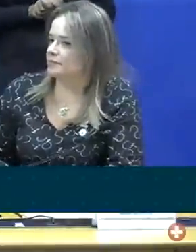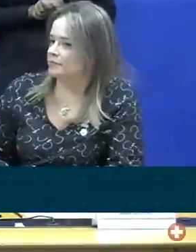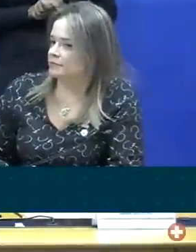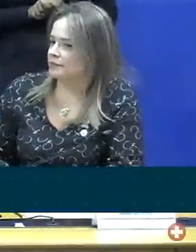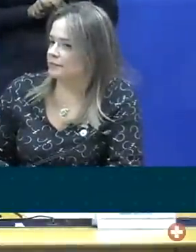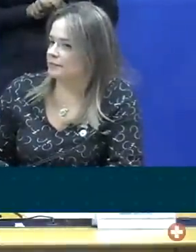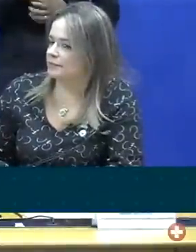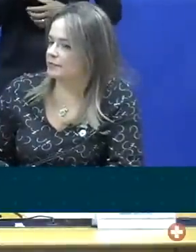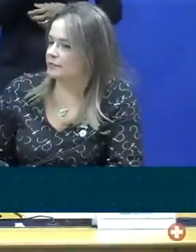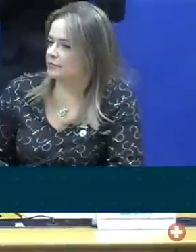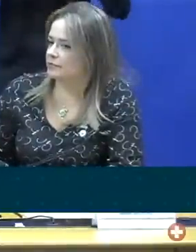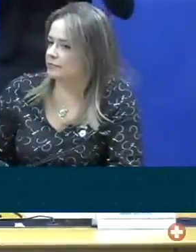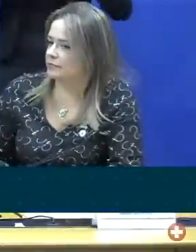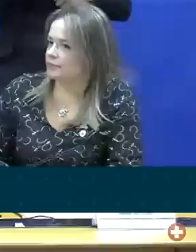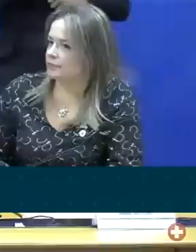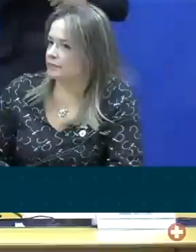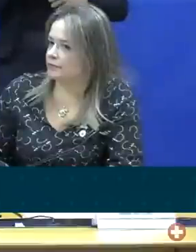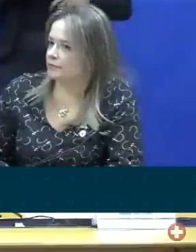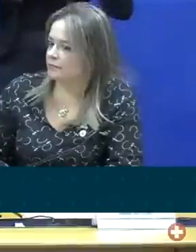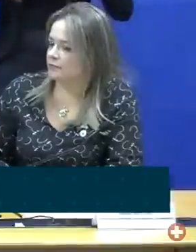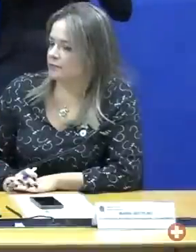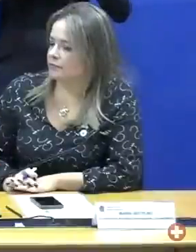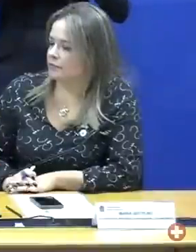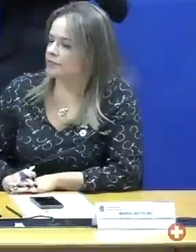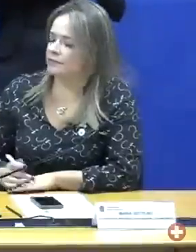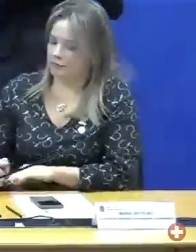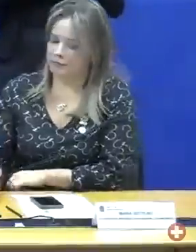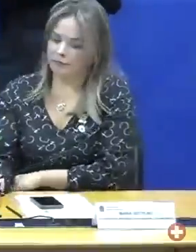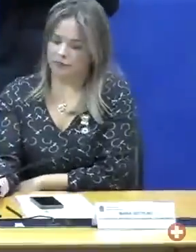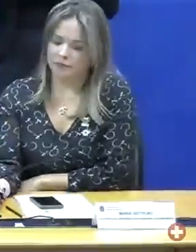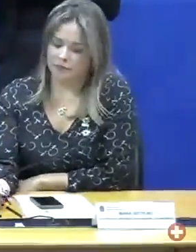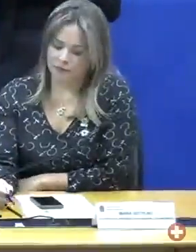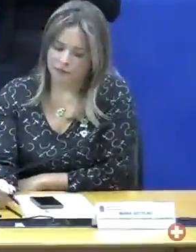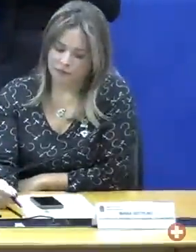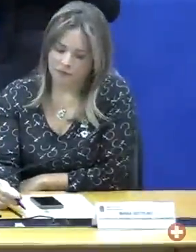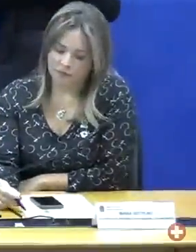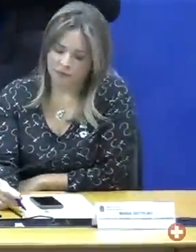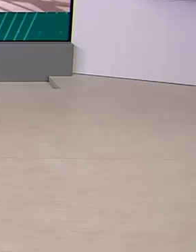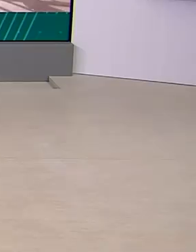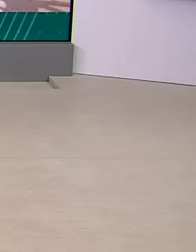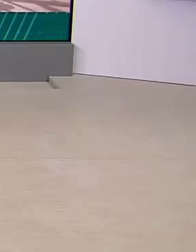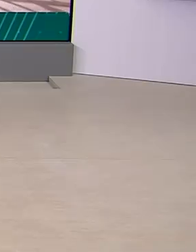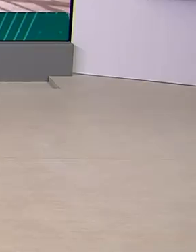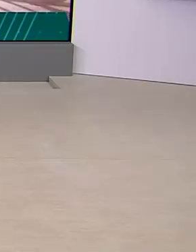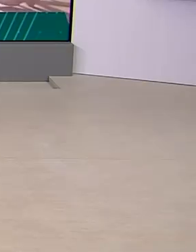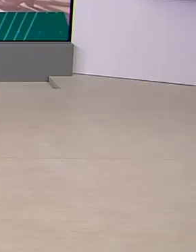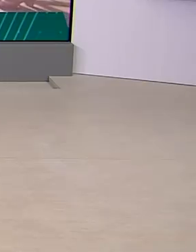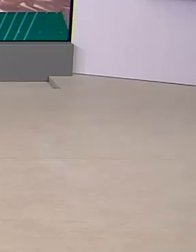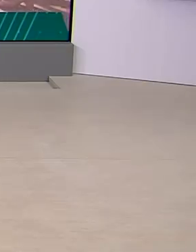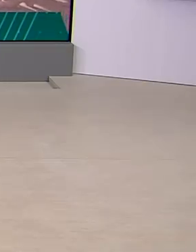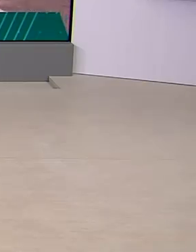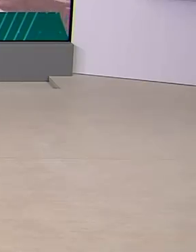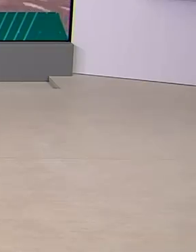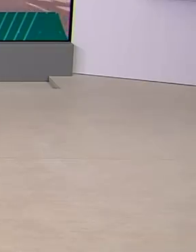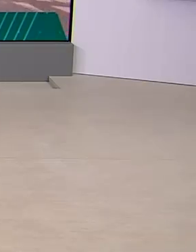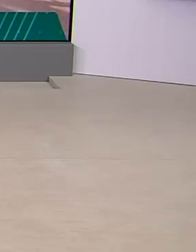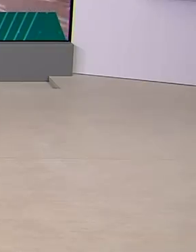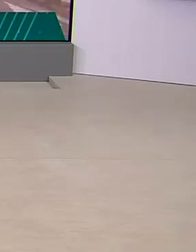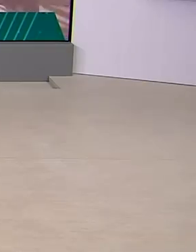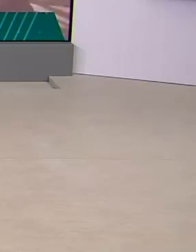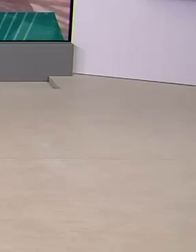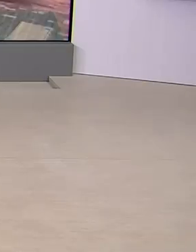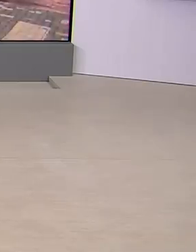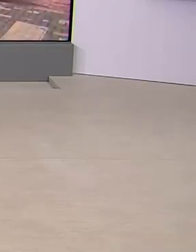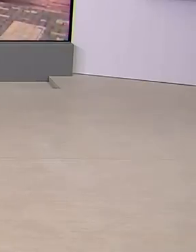E nós precisamos ter uma política de detecção precoce do câncer. E a gente fica por aqui. Bom dia,